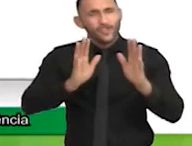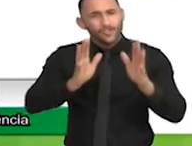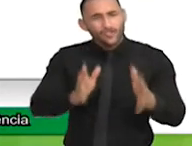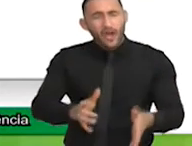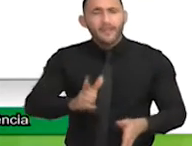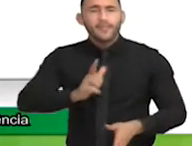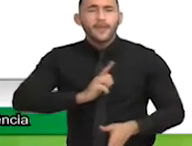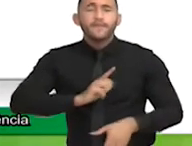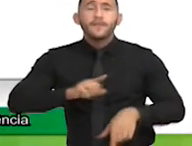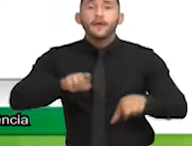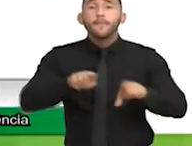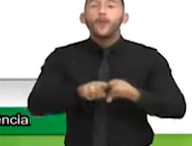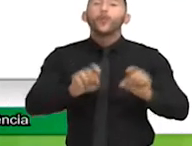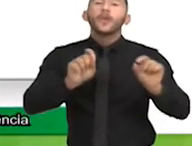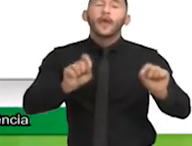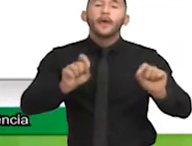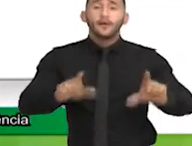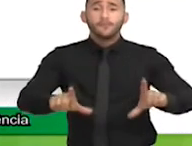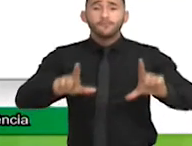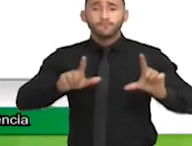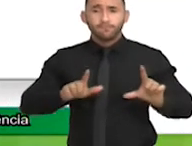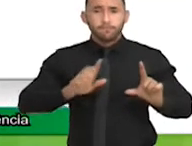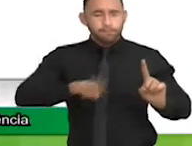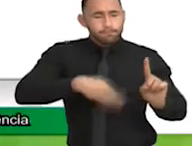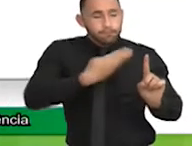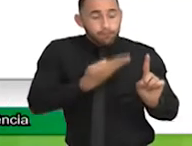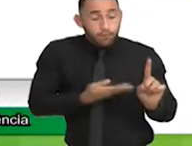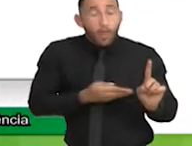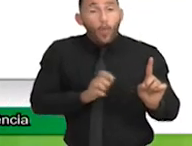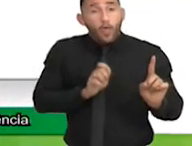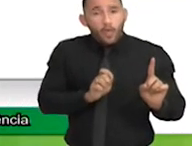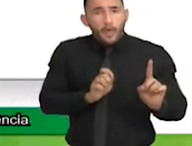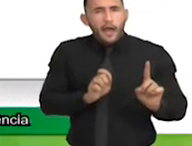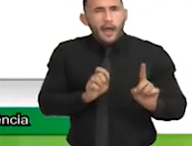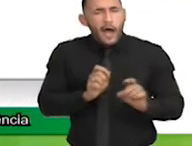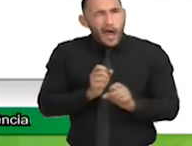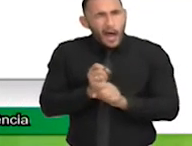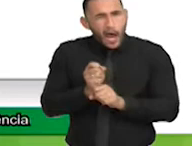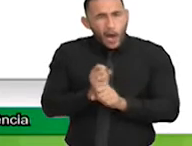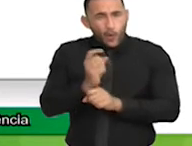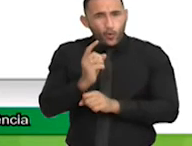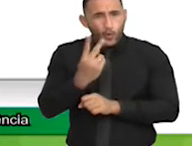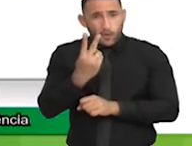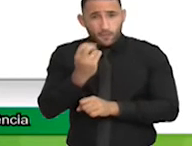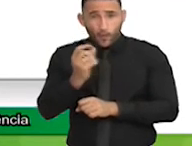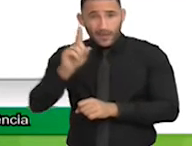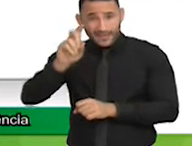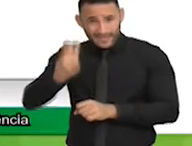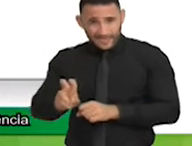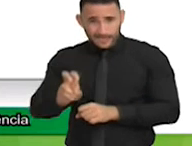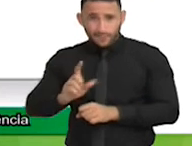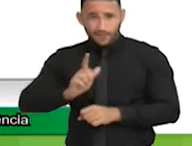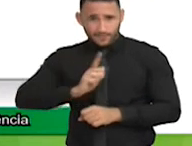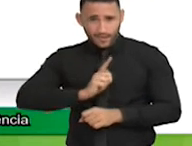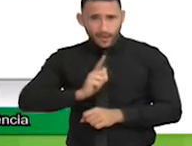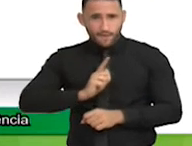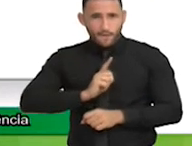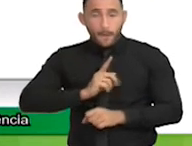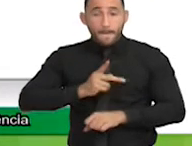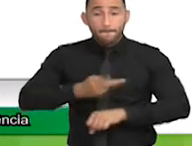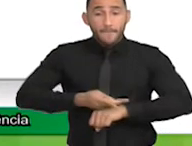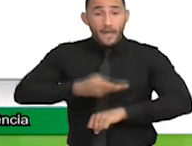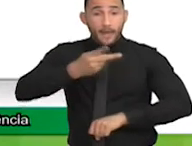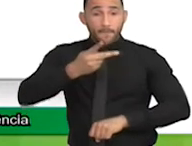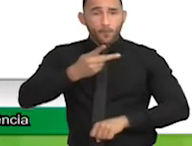reconhecimentos no nosso município. Menção honrosa, em 2015, do 5º Prêmio de Ações Inclusiva para Pessoas com